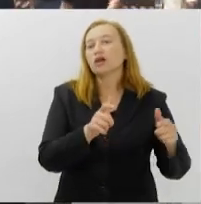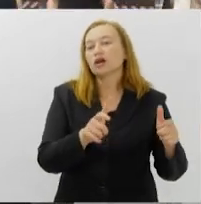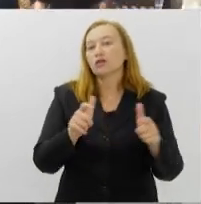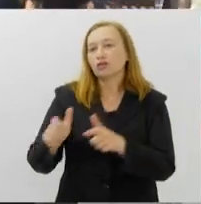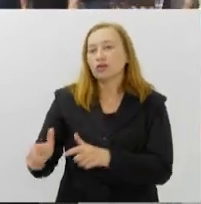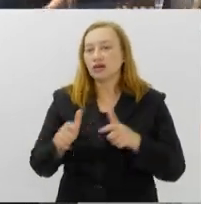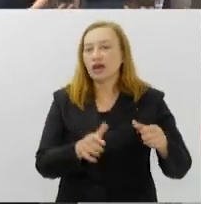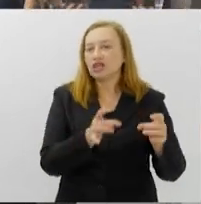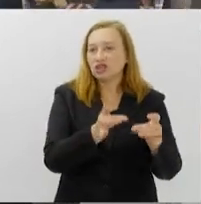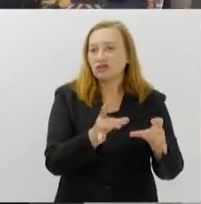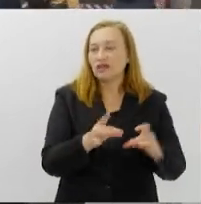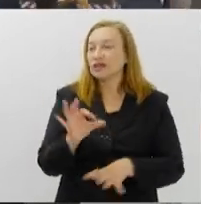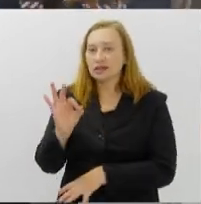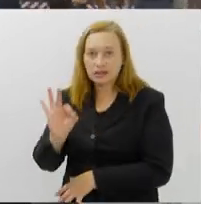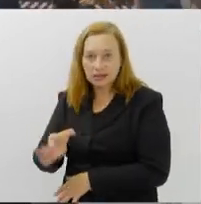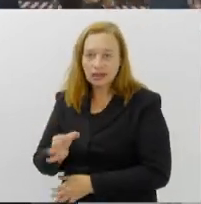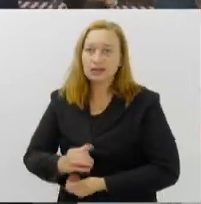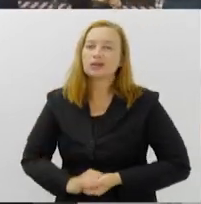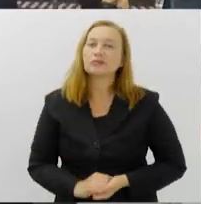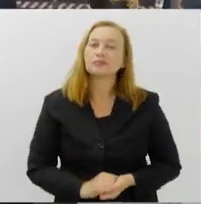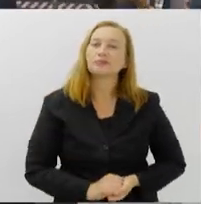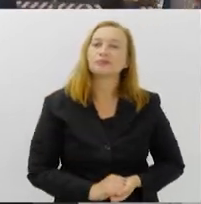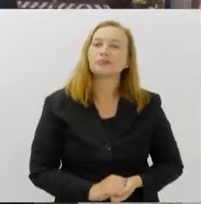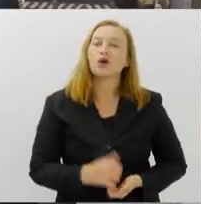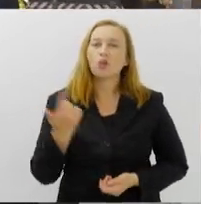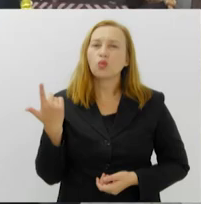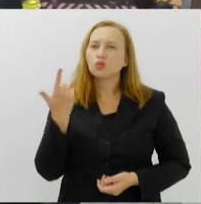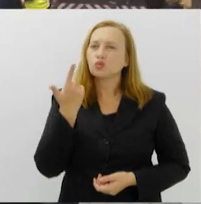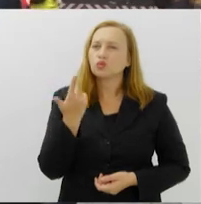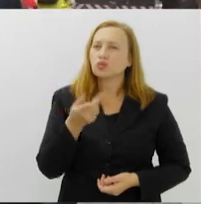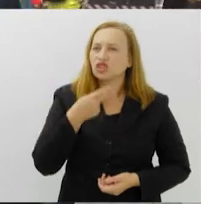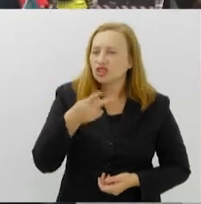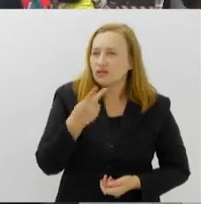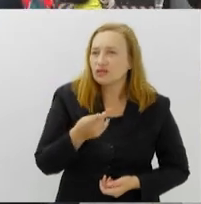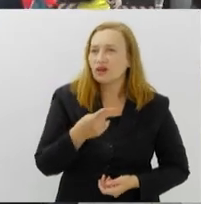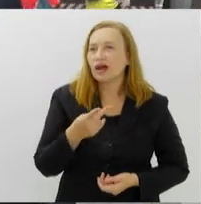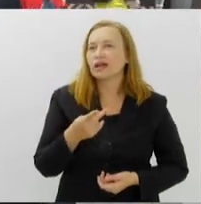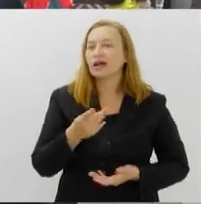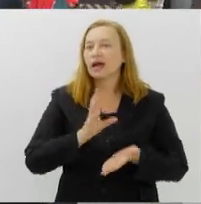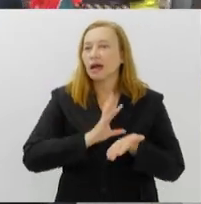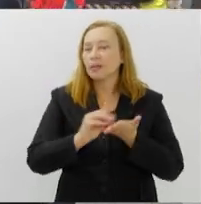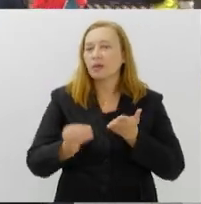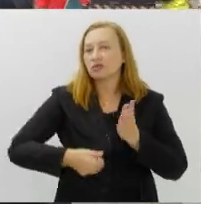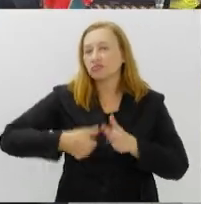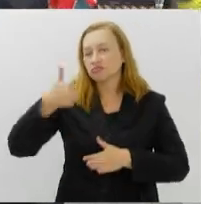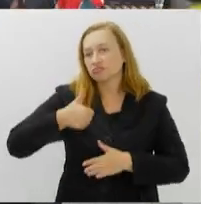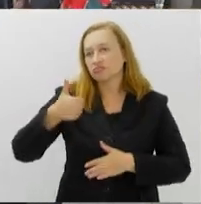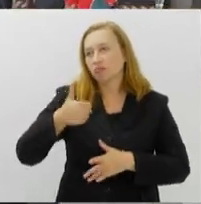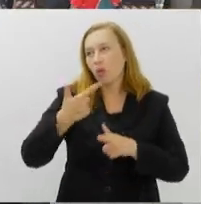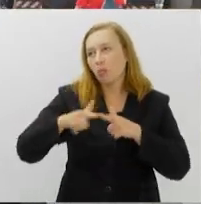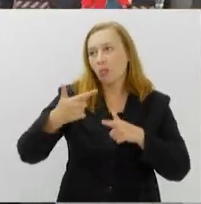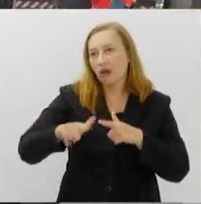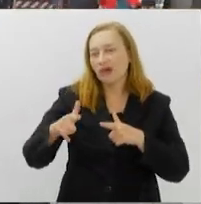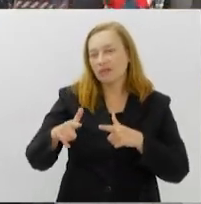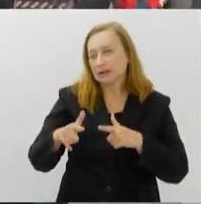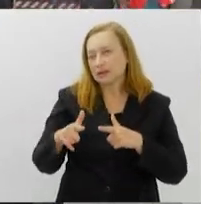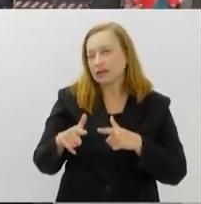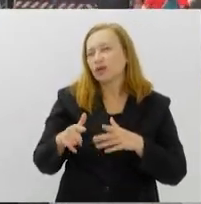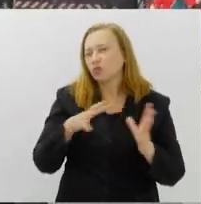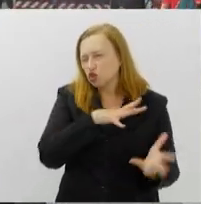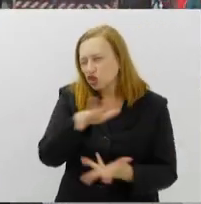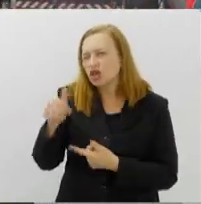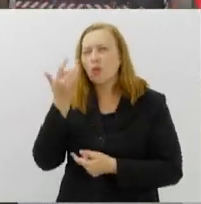Com certeza. Porque quando a gente consegue, quando a fala para a pauta número um, que é um problema, acho que mundial,